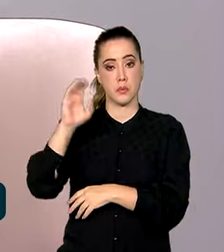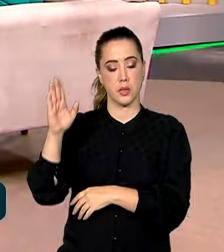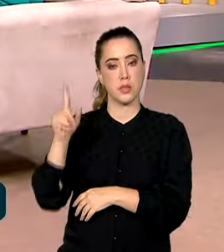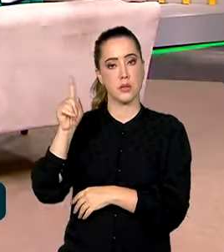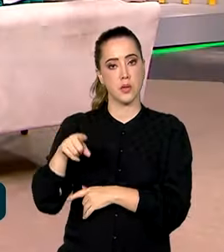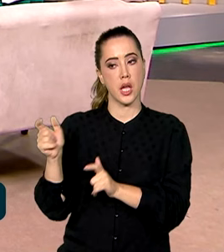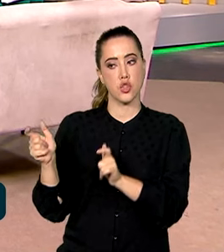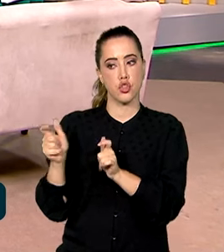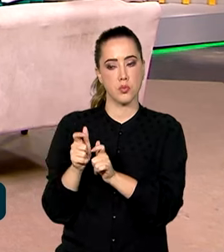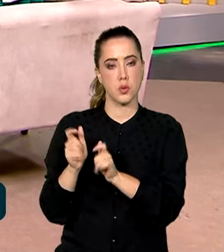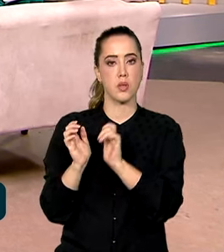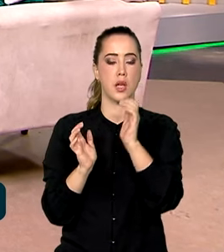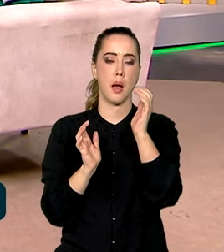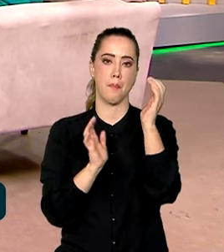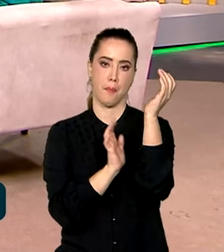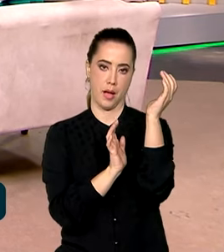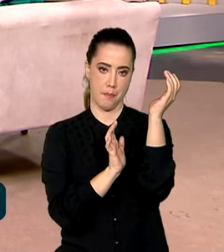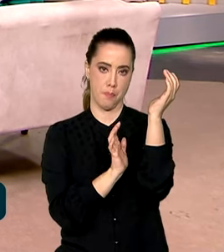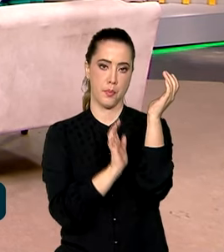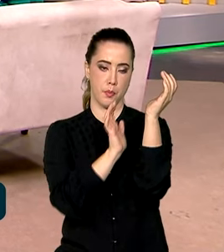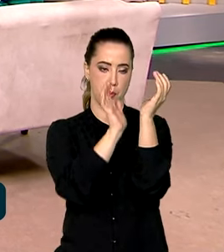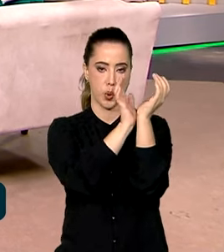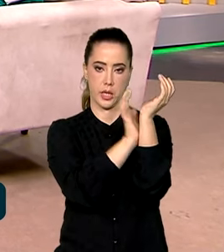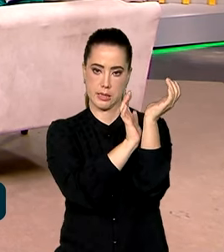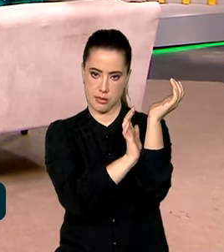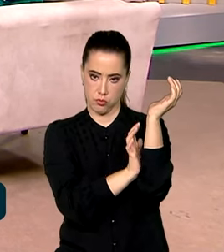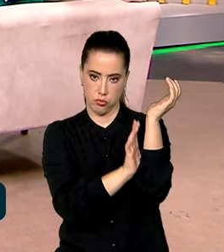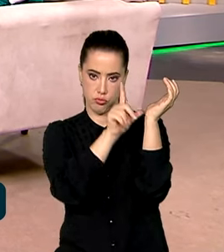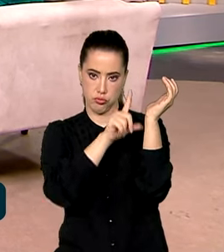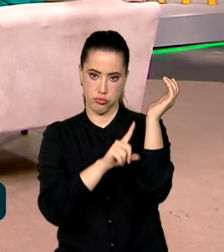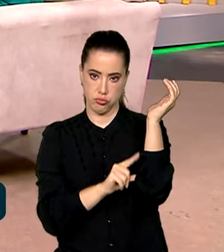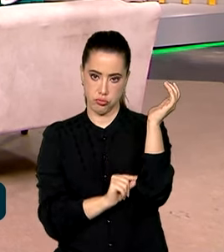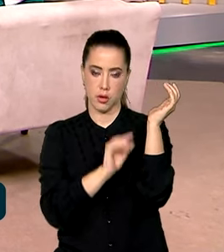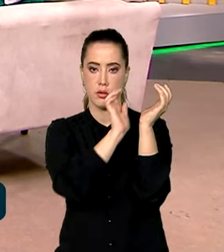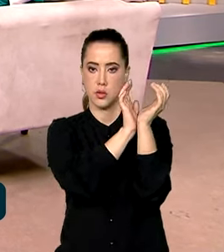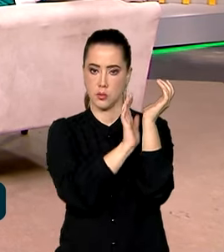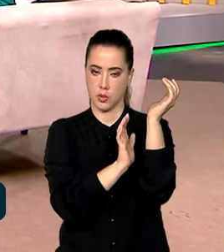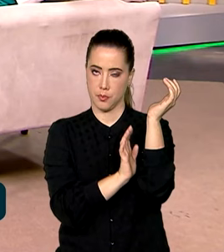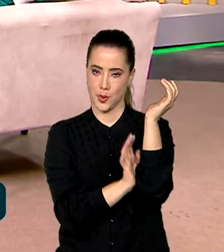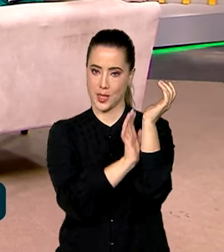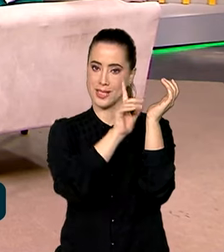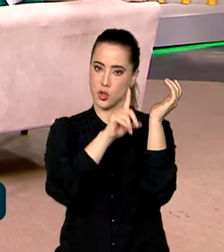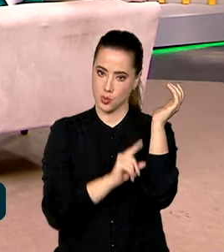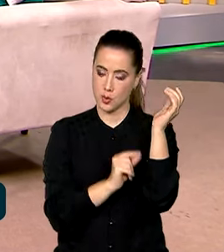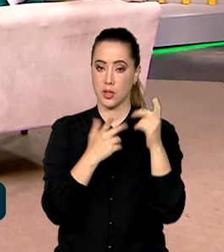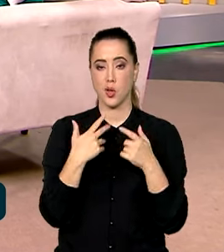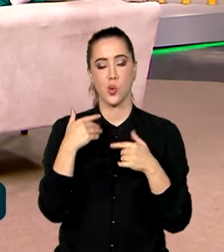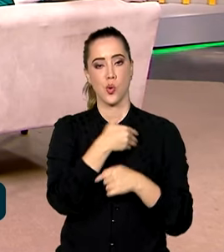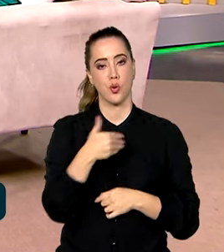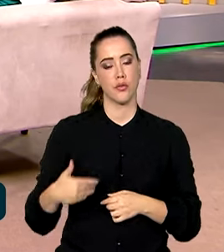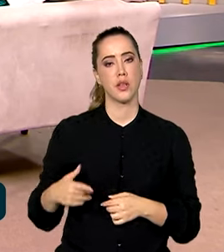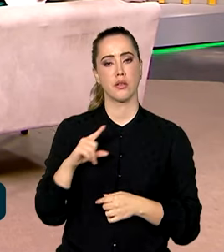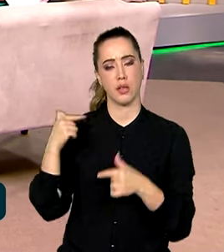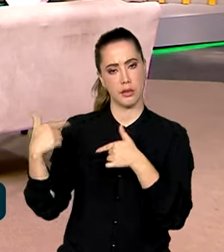é diminuir a burocracia. O governo tem trabalhado nesse sentido? O governo tem ações para reduzir essa